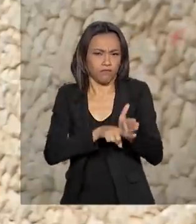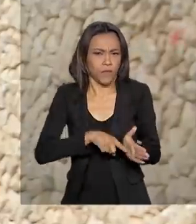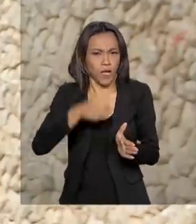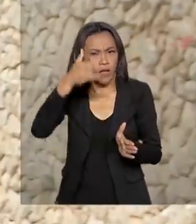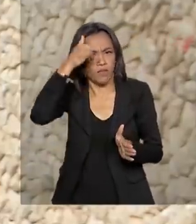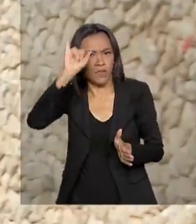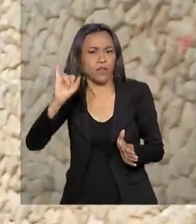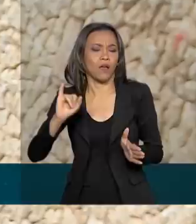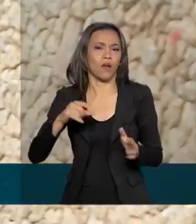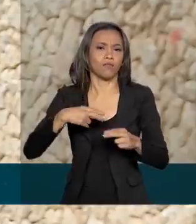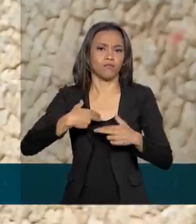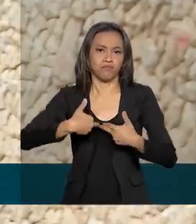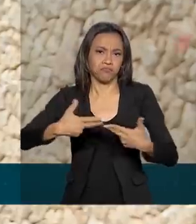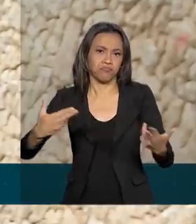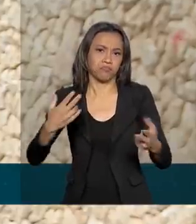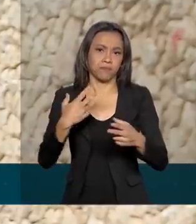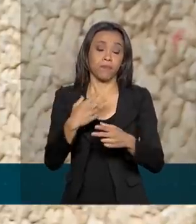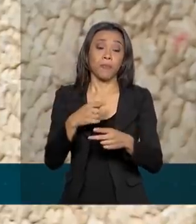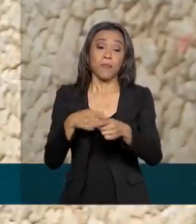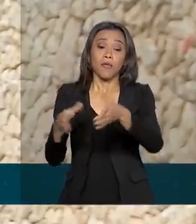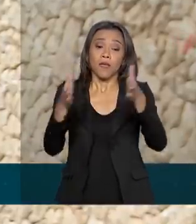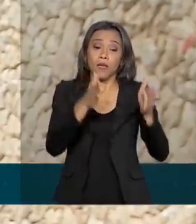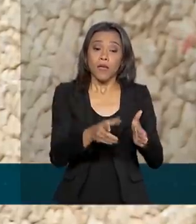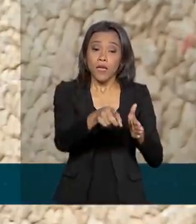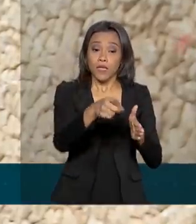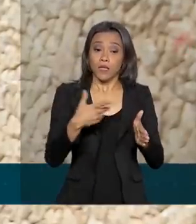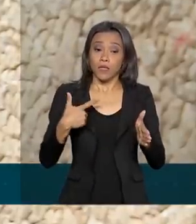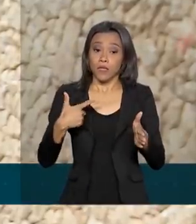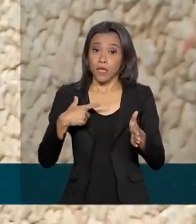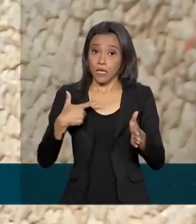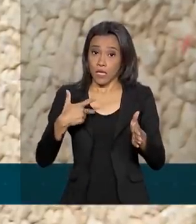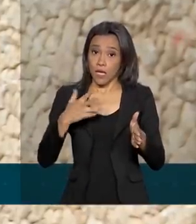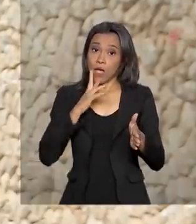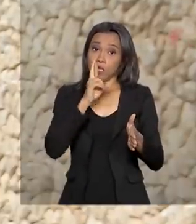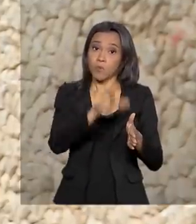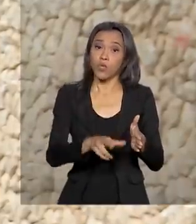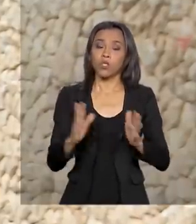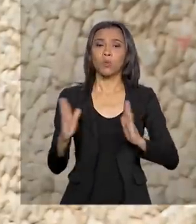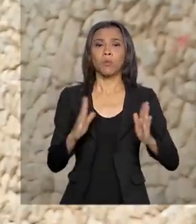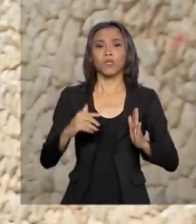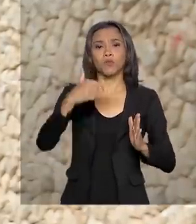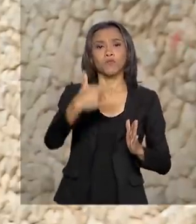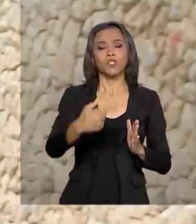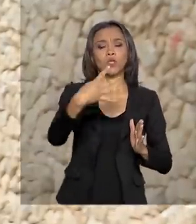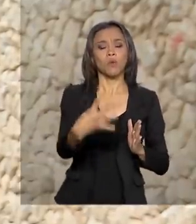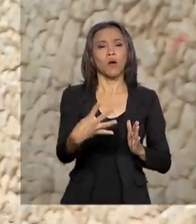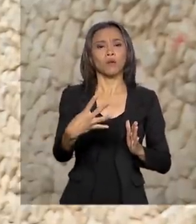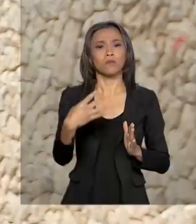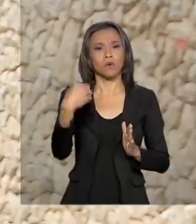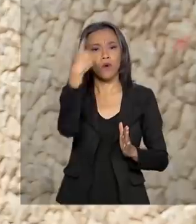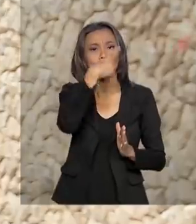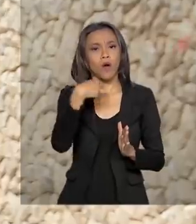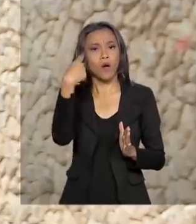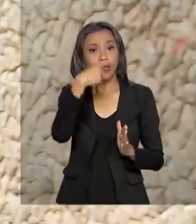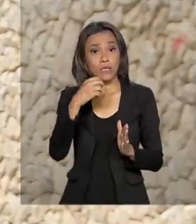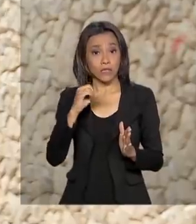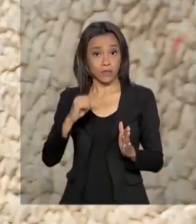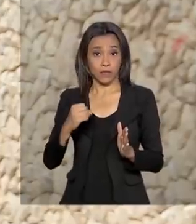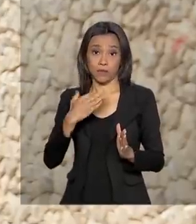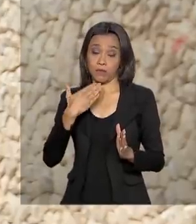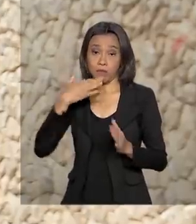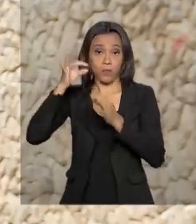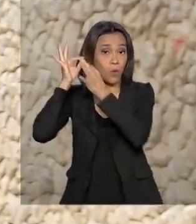cancelamento do consumidor deve ter uma resposta em até 24 horas, caso a solicitação seja feita por um